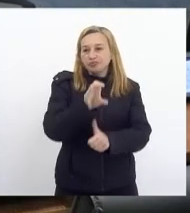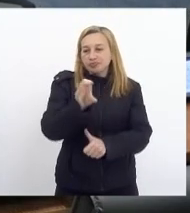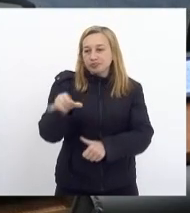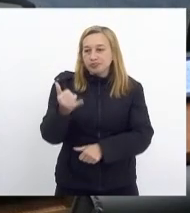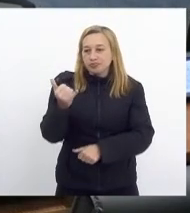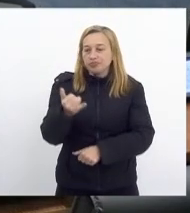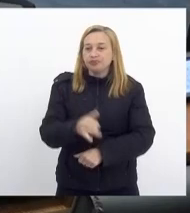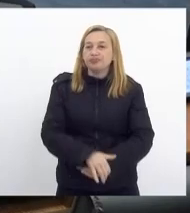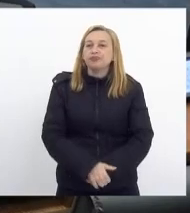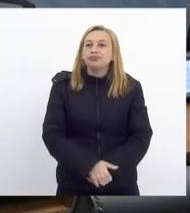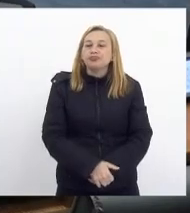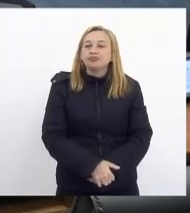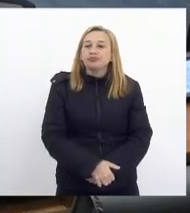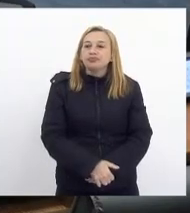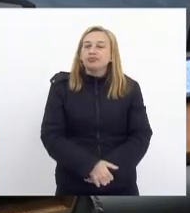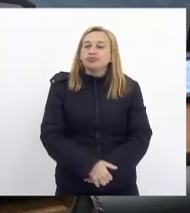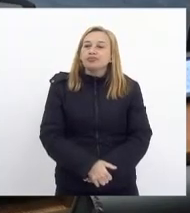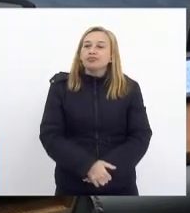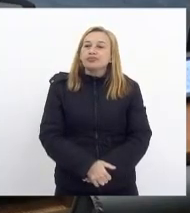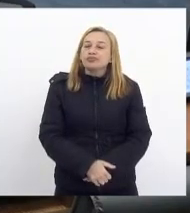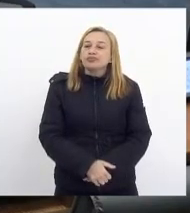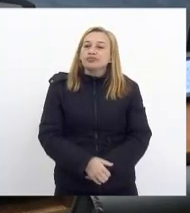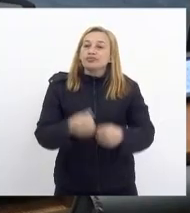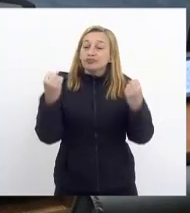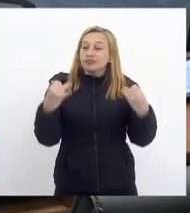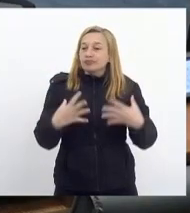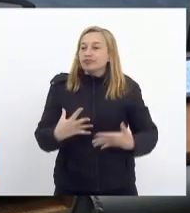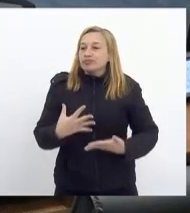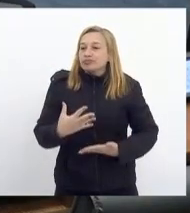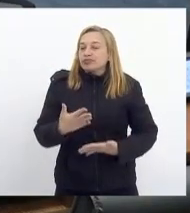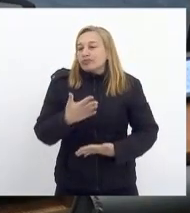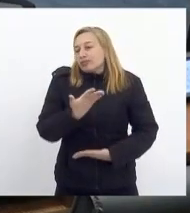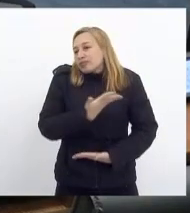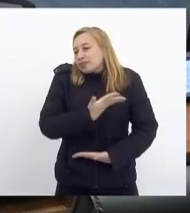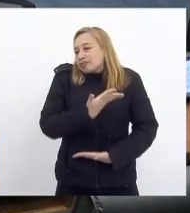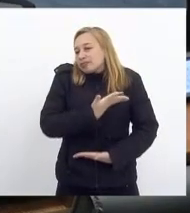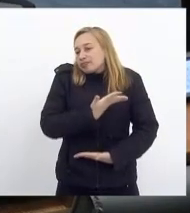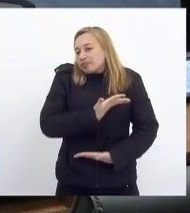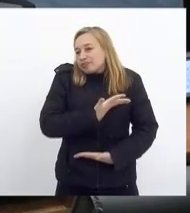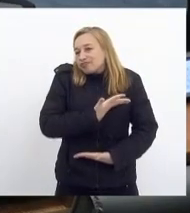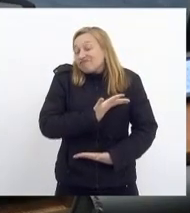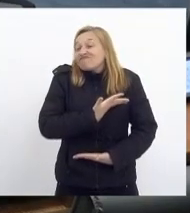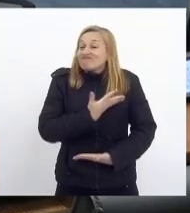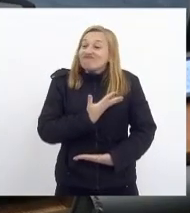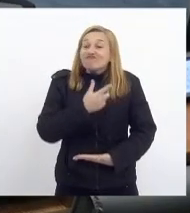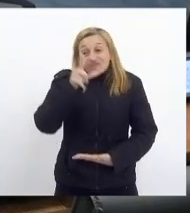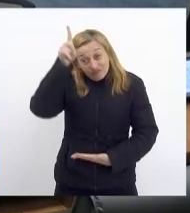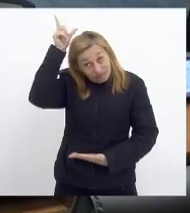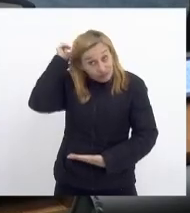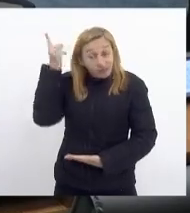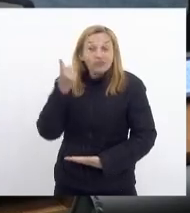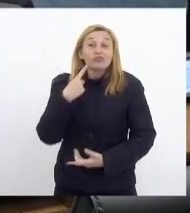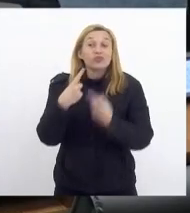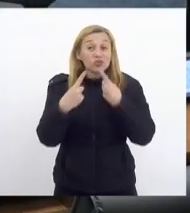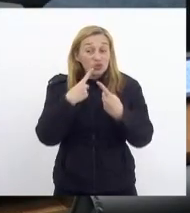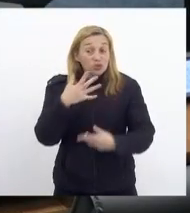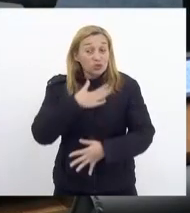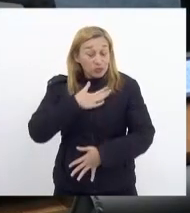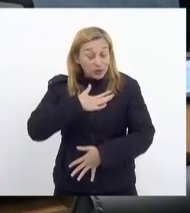CCJ, esclarecendo aqui ao meu companheiro e amigo, Luiz Paulo, que realmente foi discutido comigo.